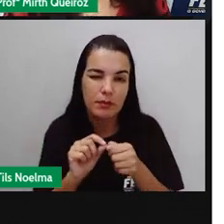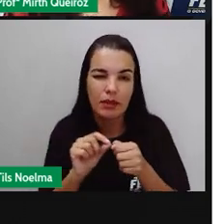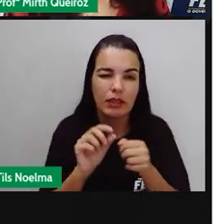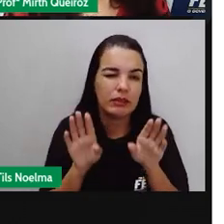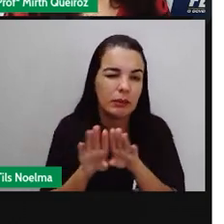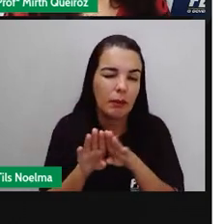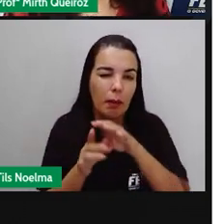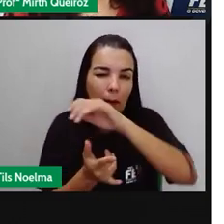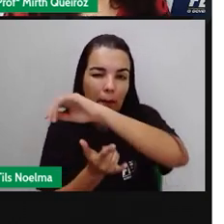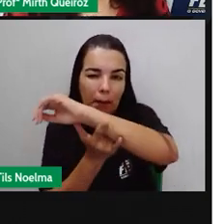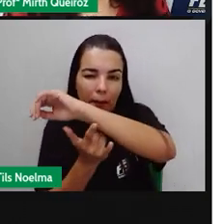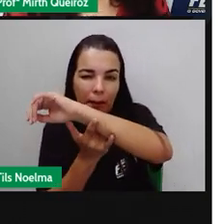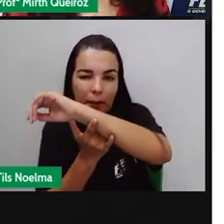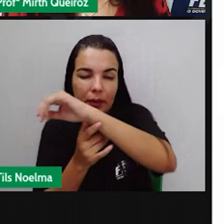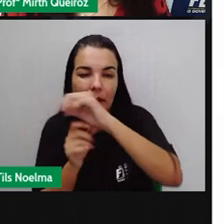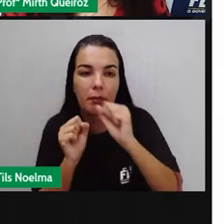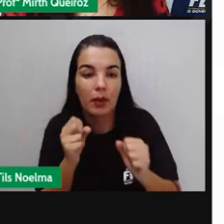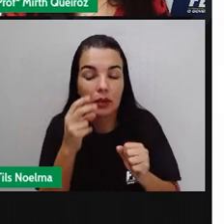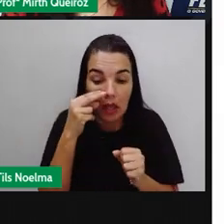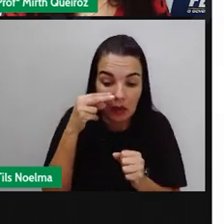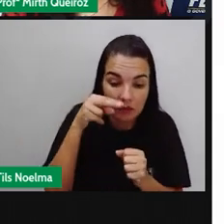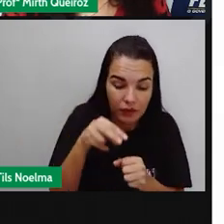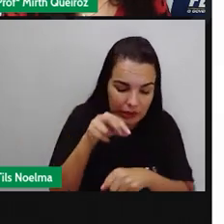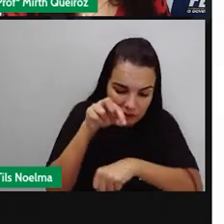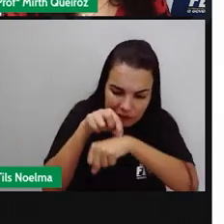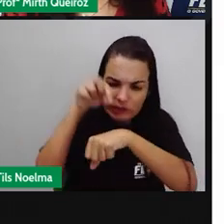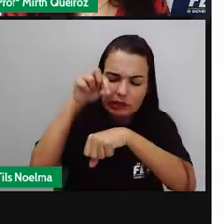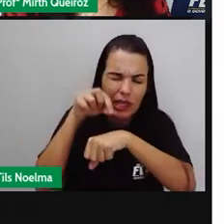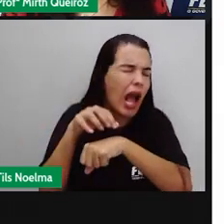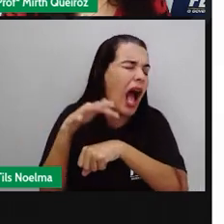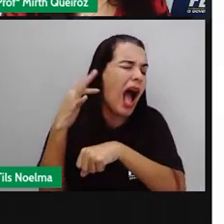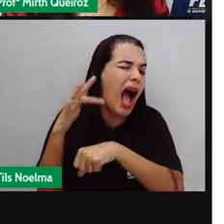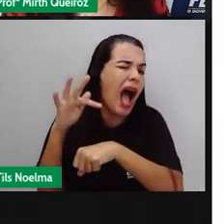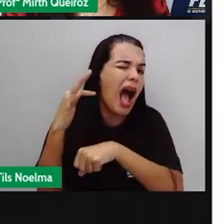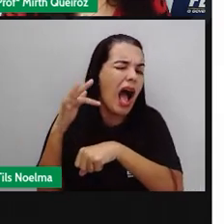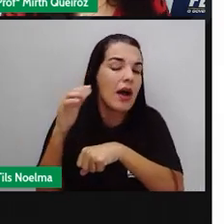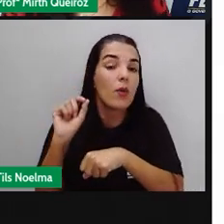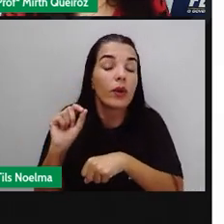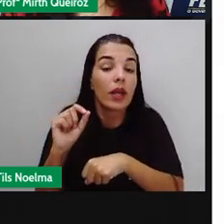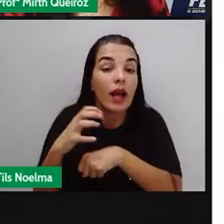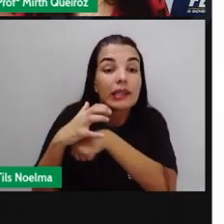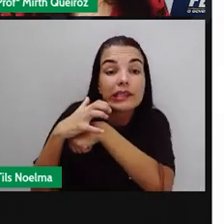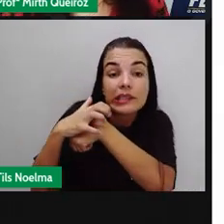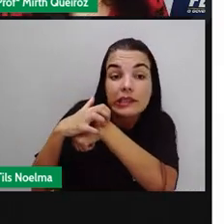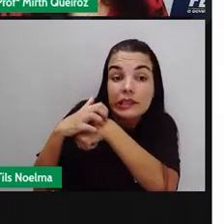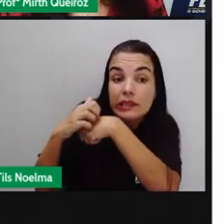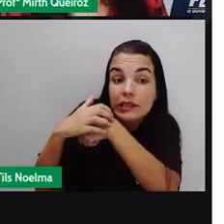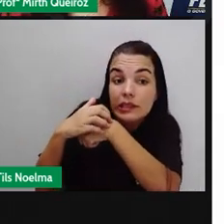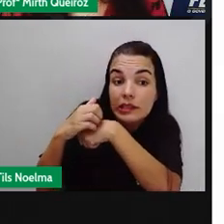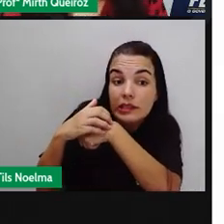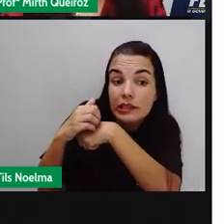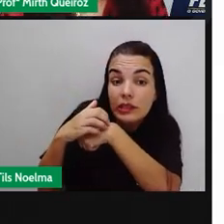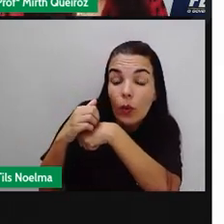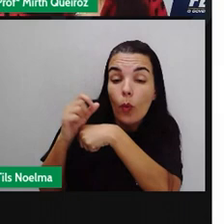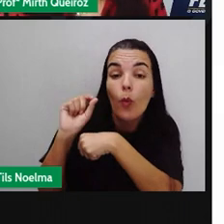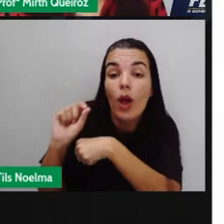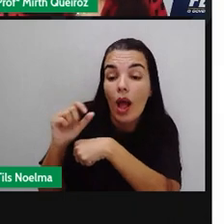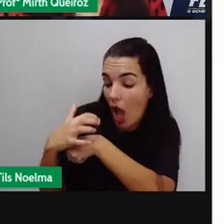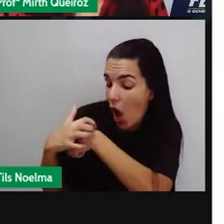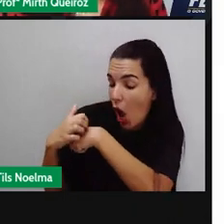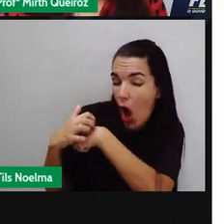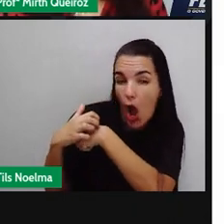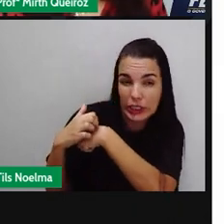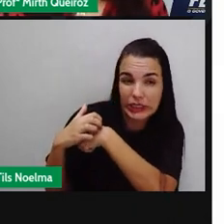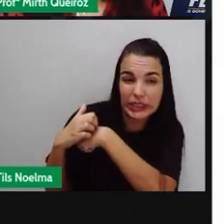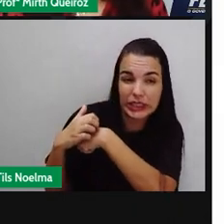e depois deixa os seus fezes ali. E, quando a gente recebe uma picada, a nossa ação, voluntária, involuntária, vamos dizer assim, é já, você já